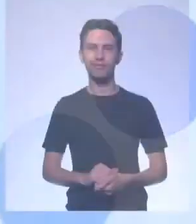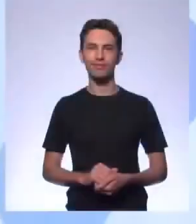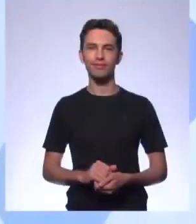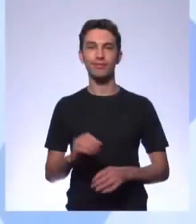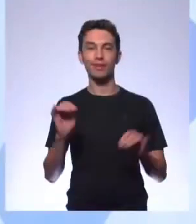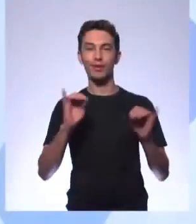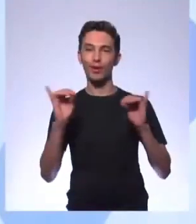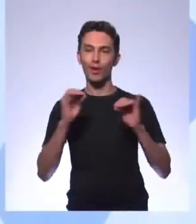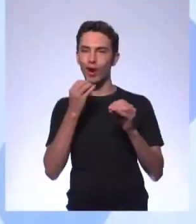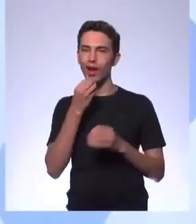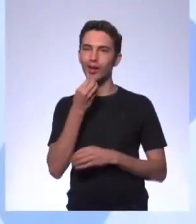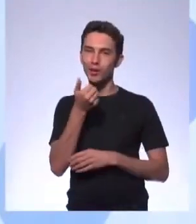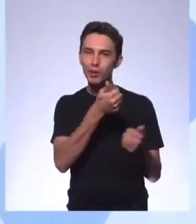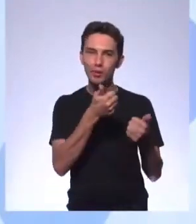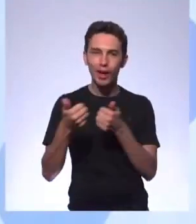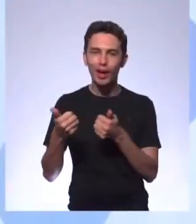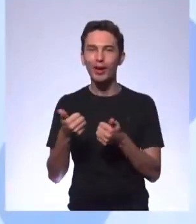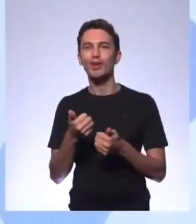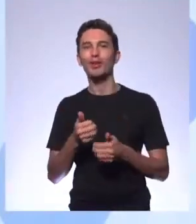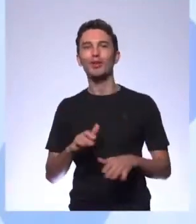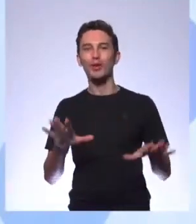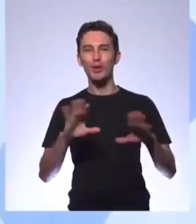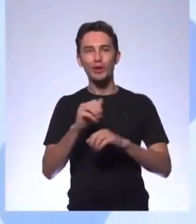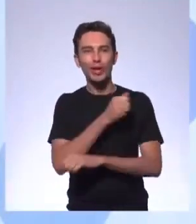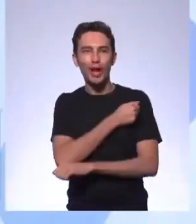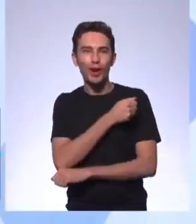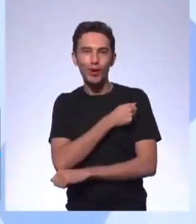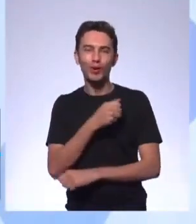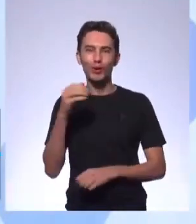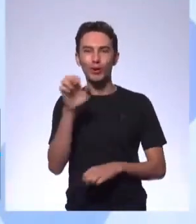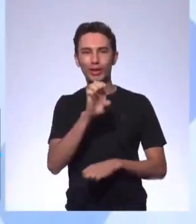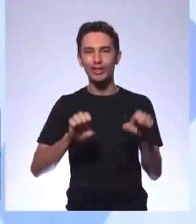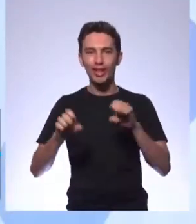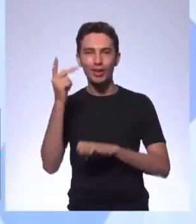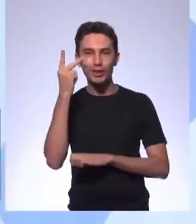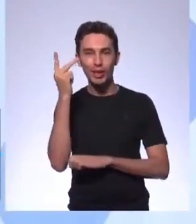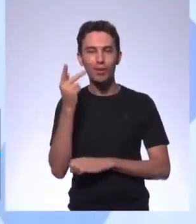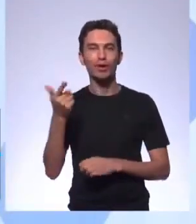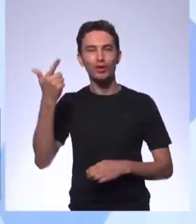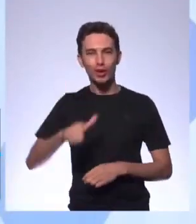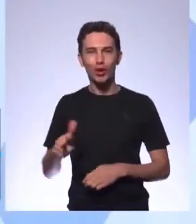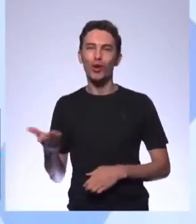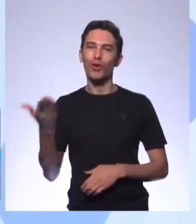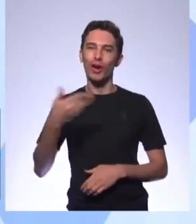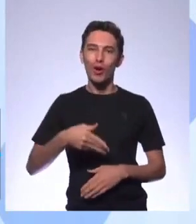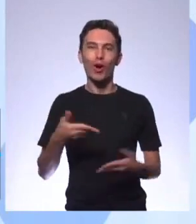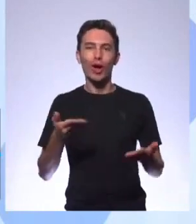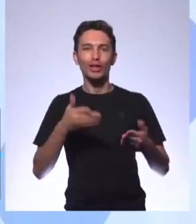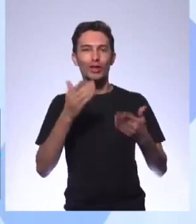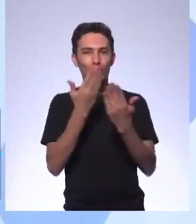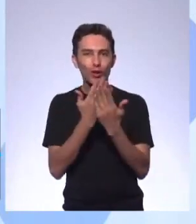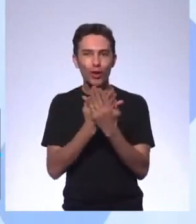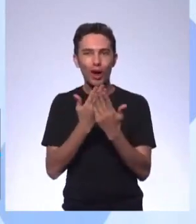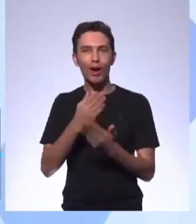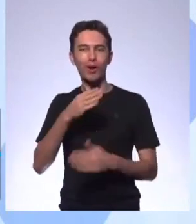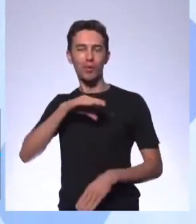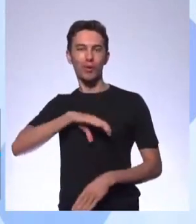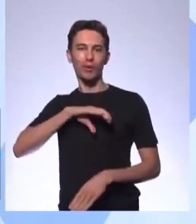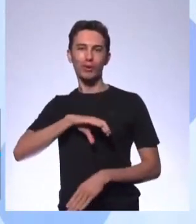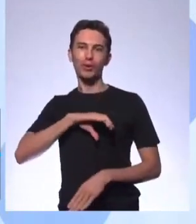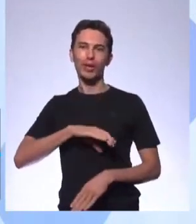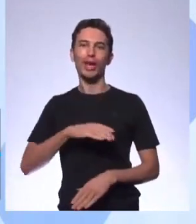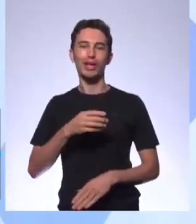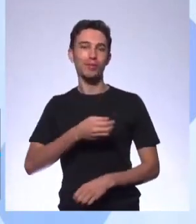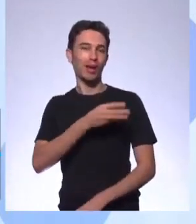Olá, tudo bem com vocês, queridíssimos alunos do Estado de São Paulo? Estamos aqui mais uma vez para mais uma aula de língua portuguesa